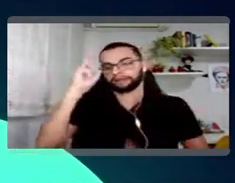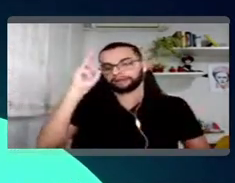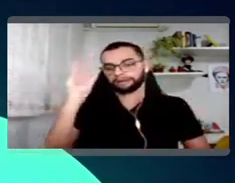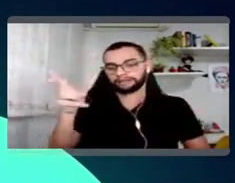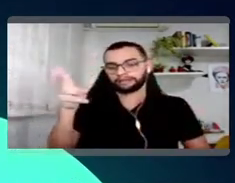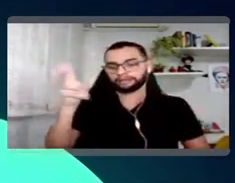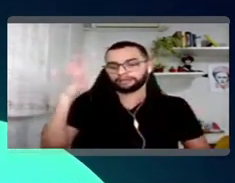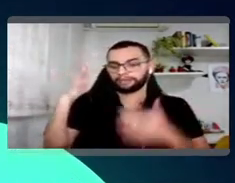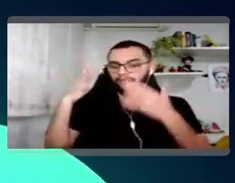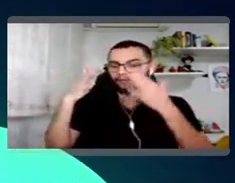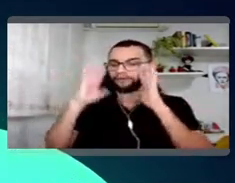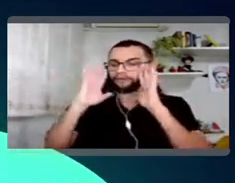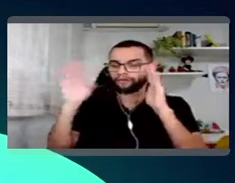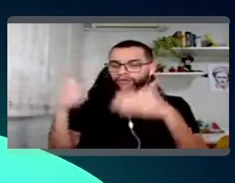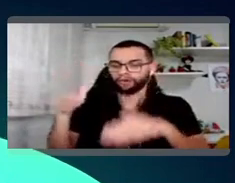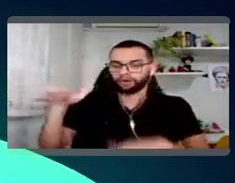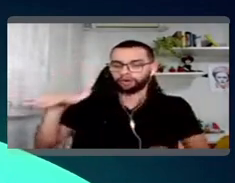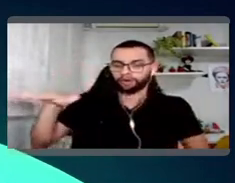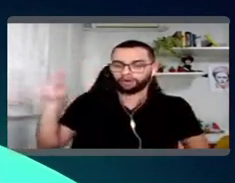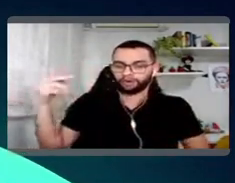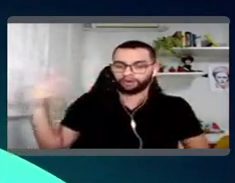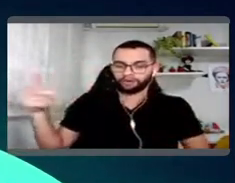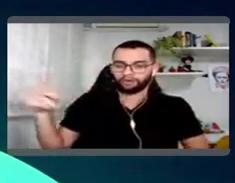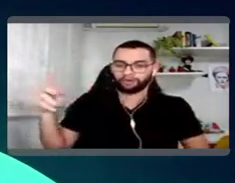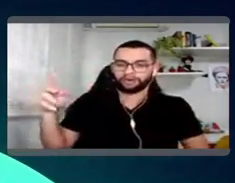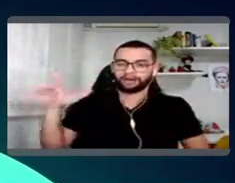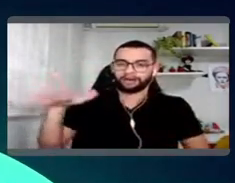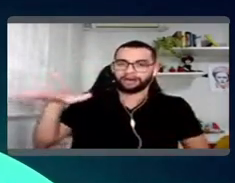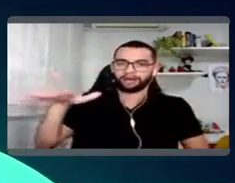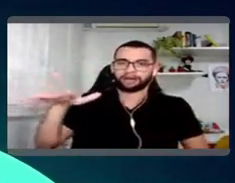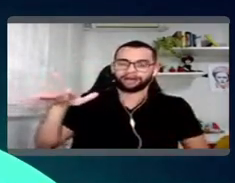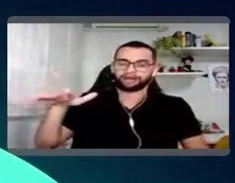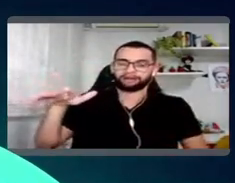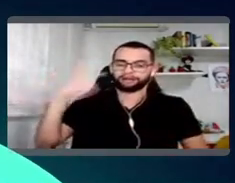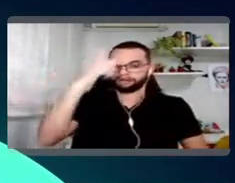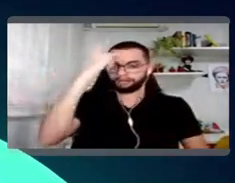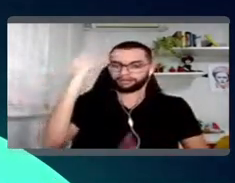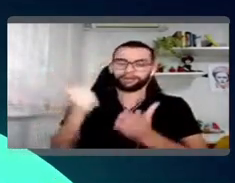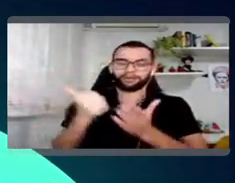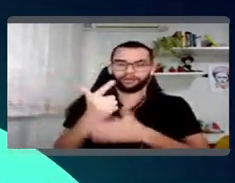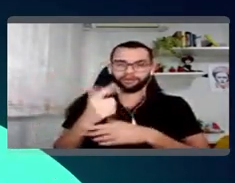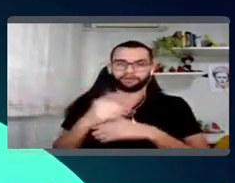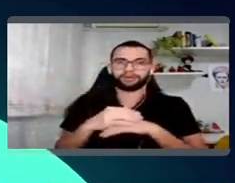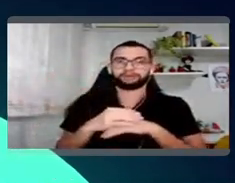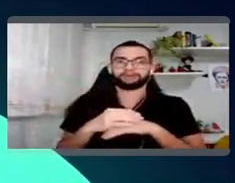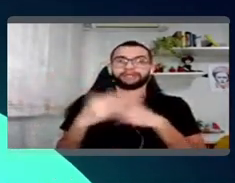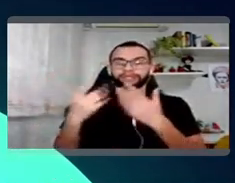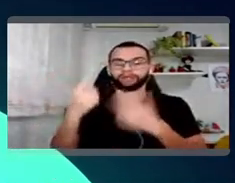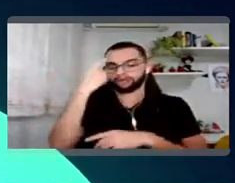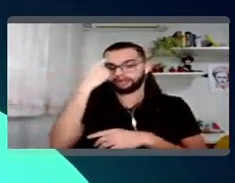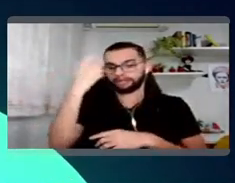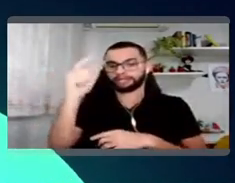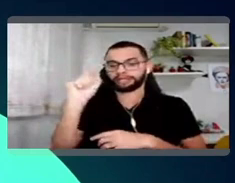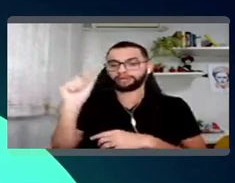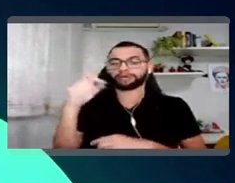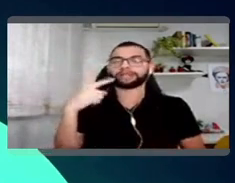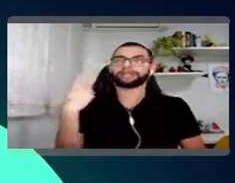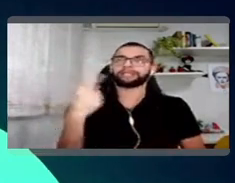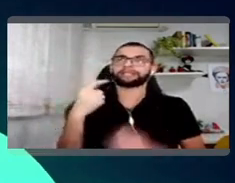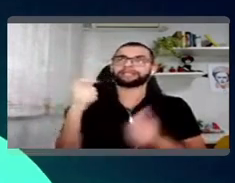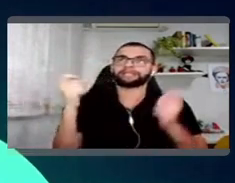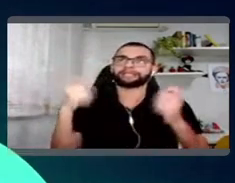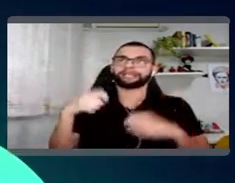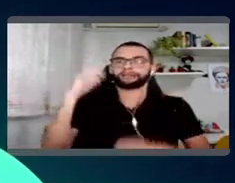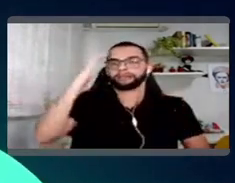navegação, ele é o mais próximo que a gente tem da visão do cliente aqui dentro, tá? Então, a ideia é que a gente consiga entender o